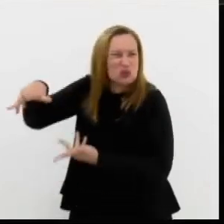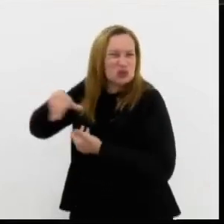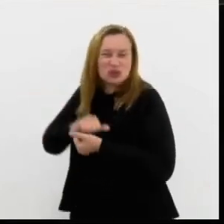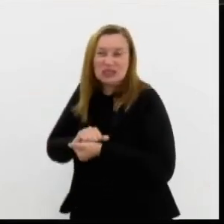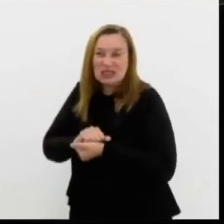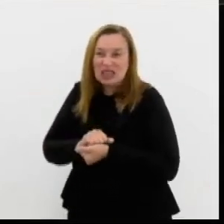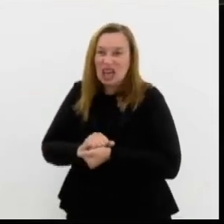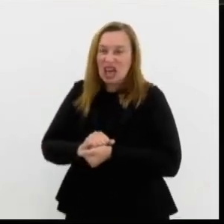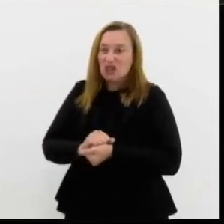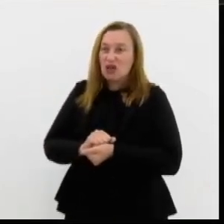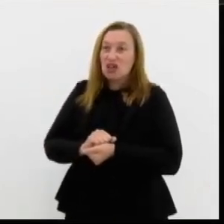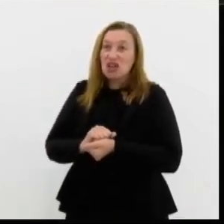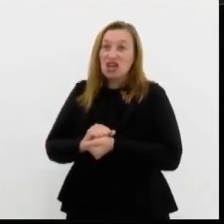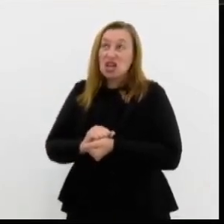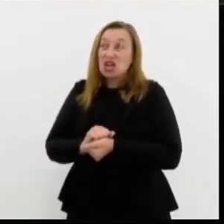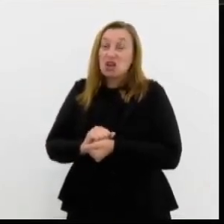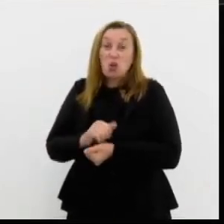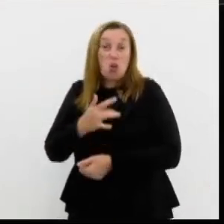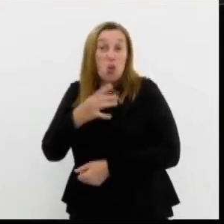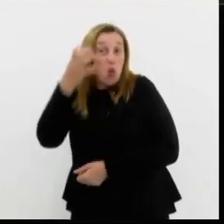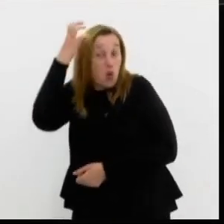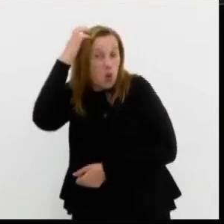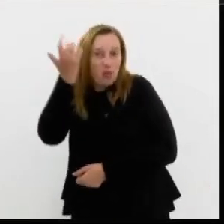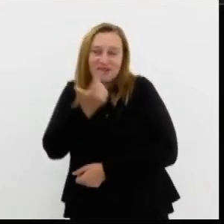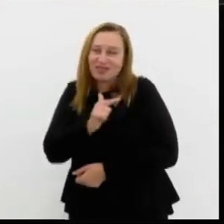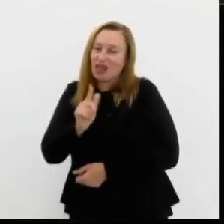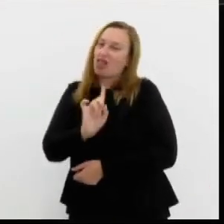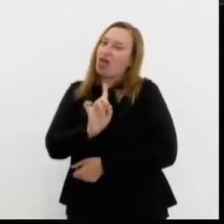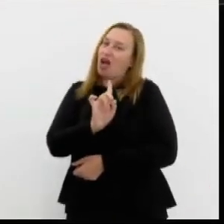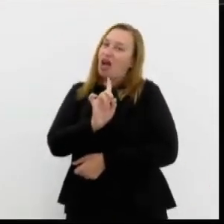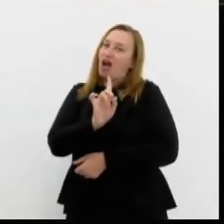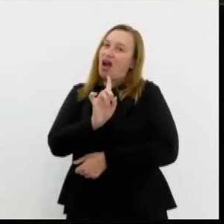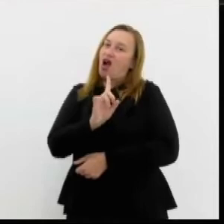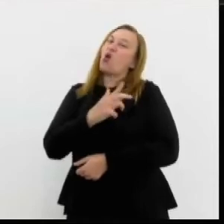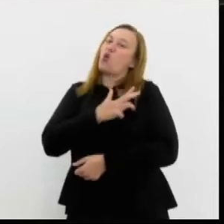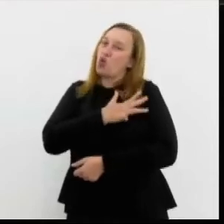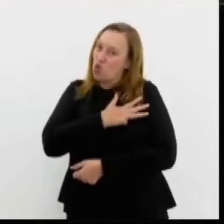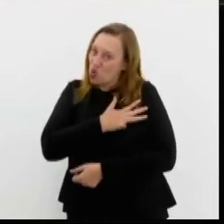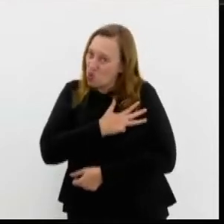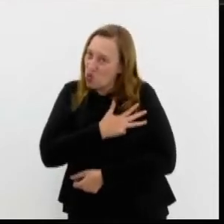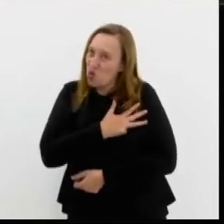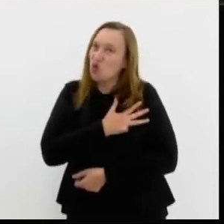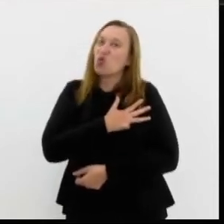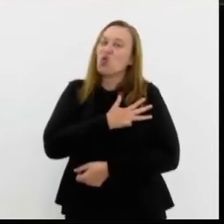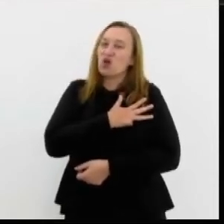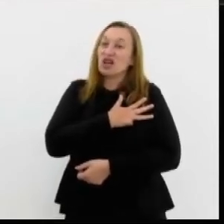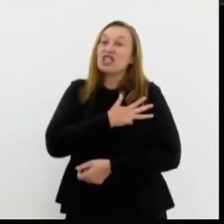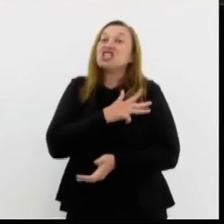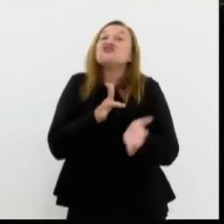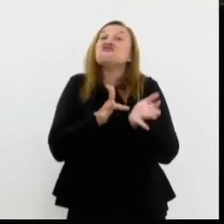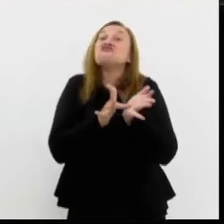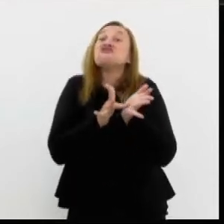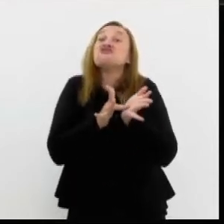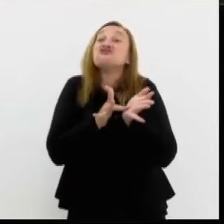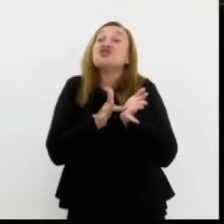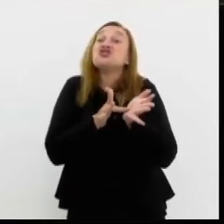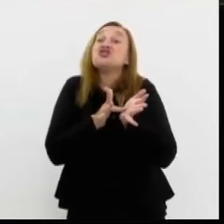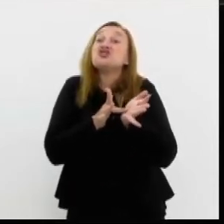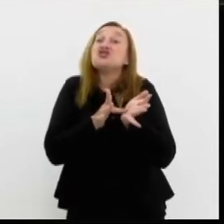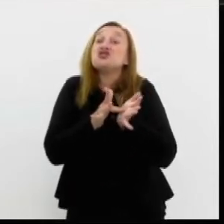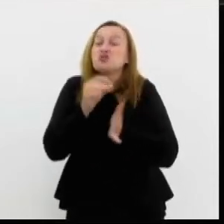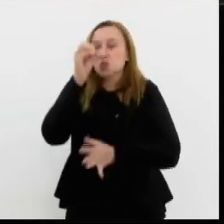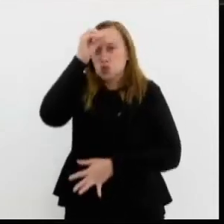não foi sem querer, tem método. O Lula quer ser a grande liderança